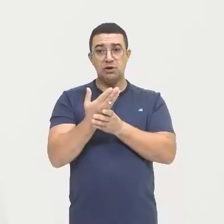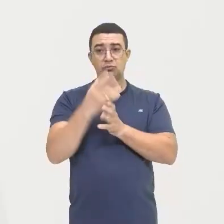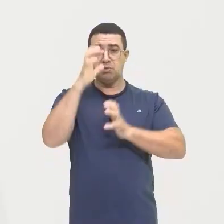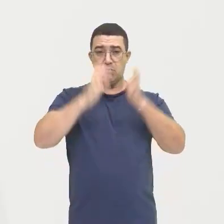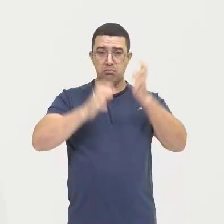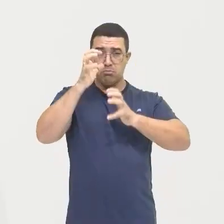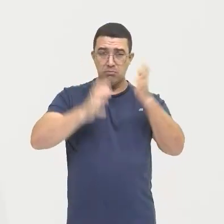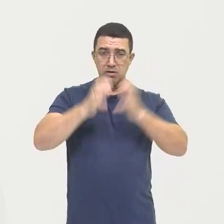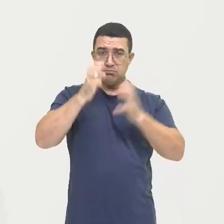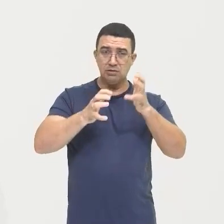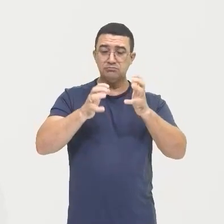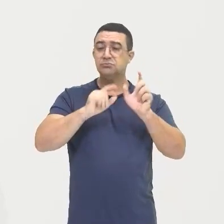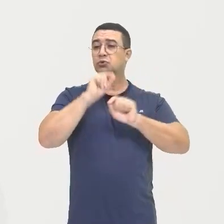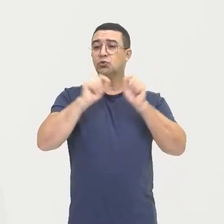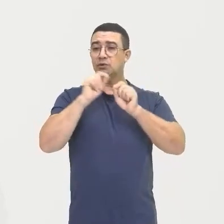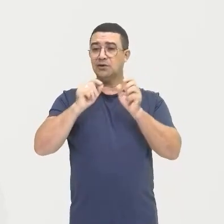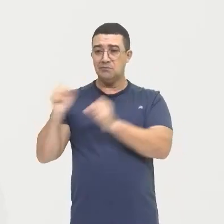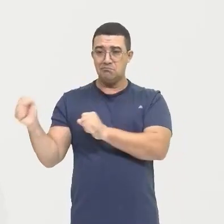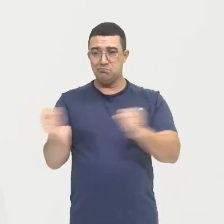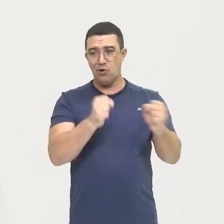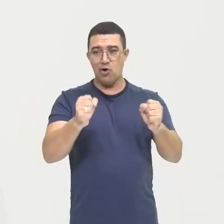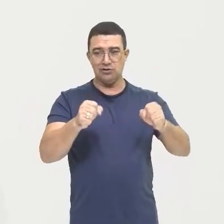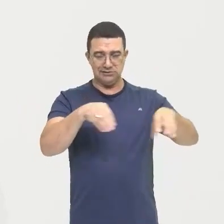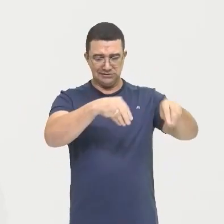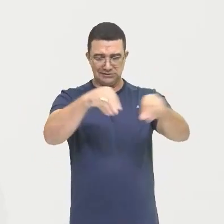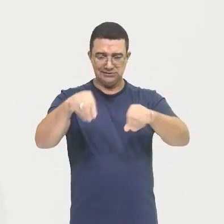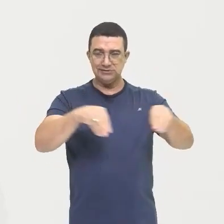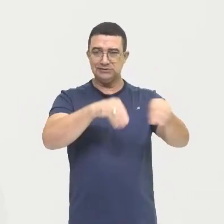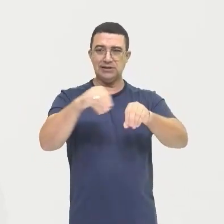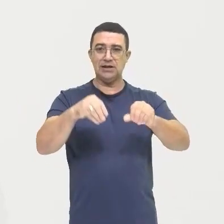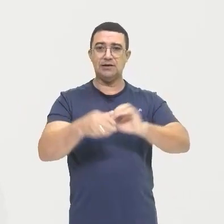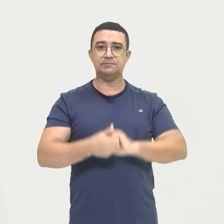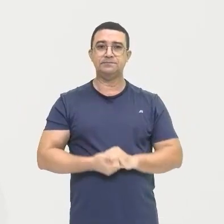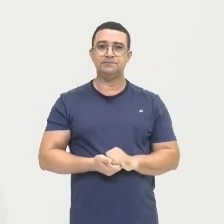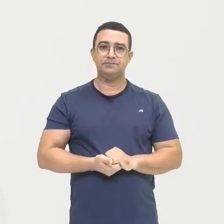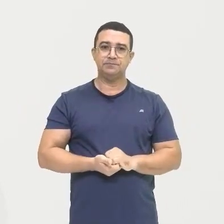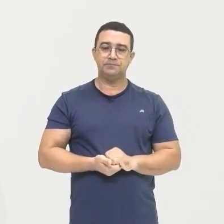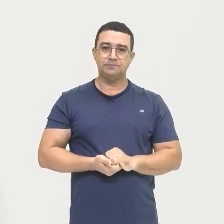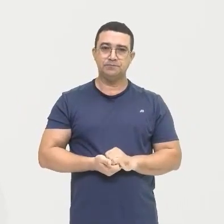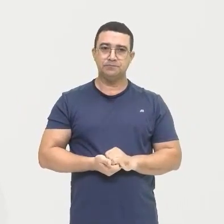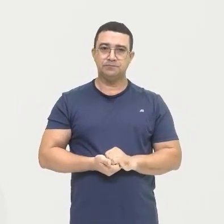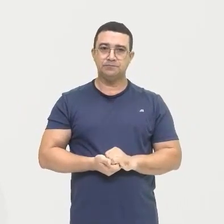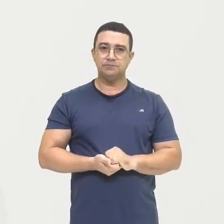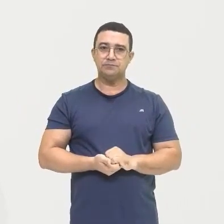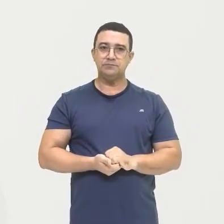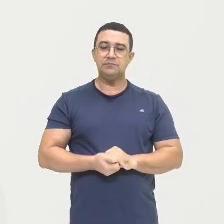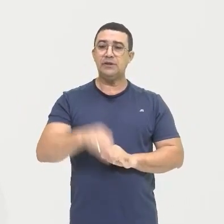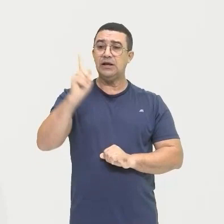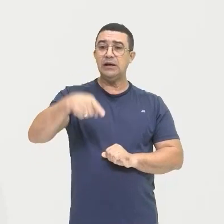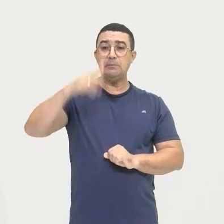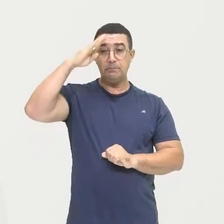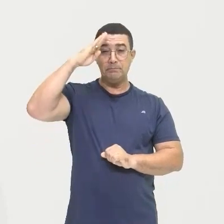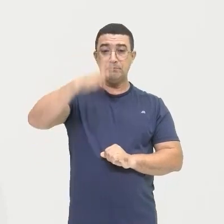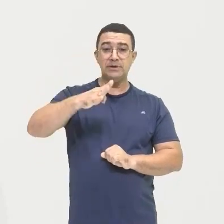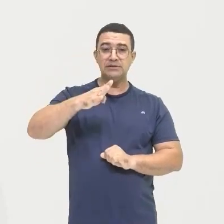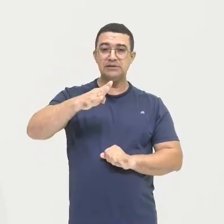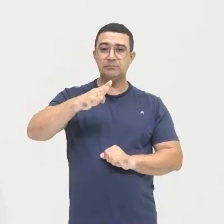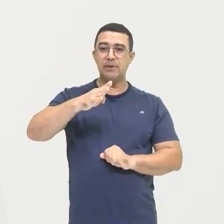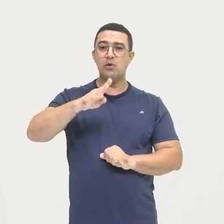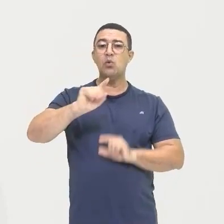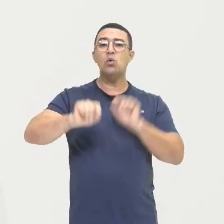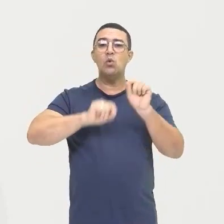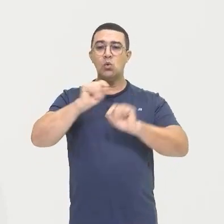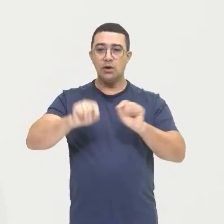A gente vai pontuar alguns Eu vou comentar com vocês Que ele envolve aí Principalmente A